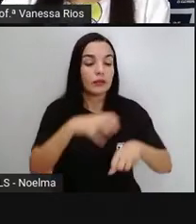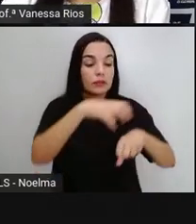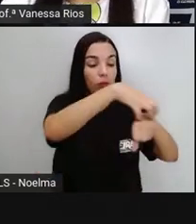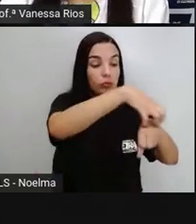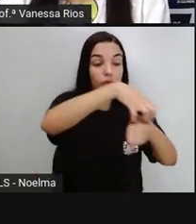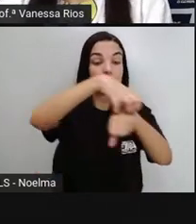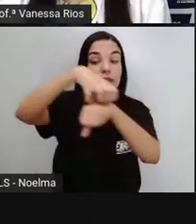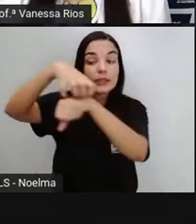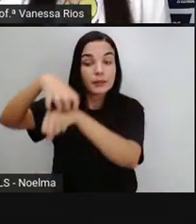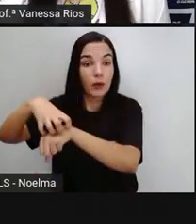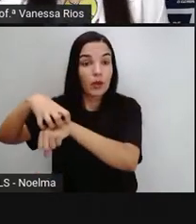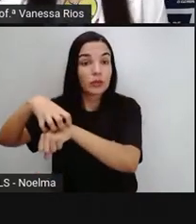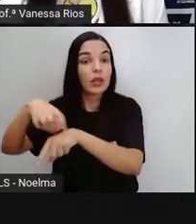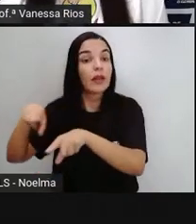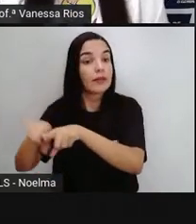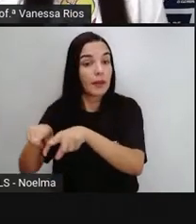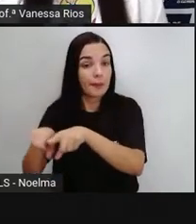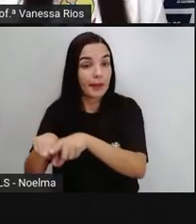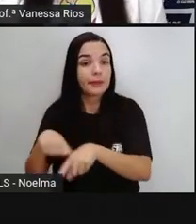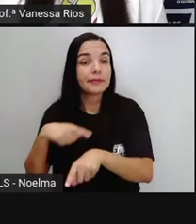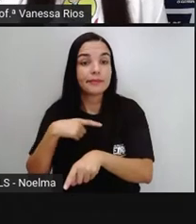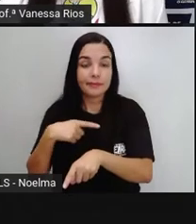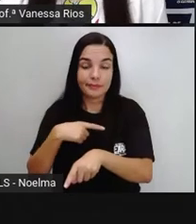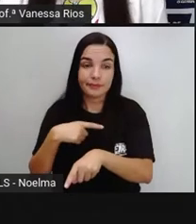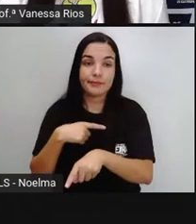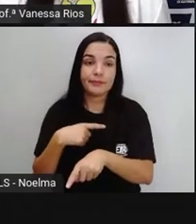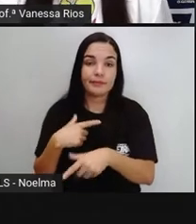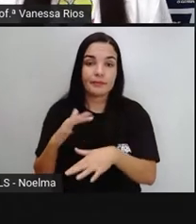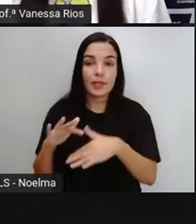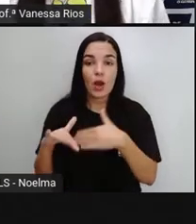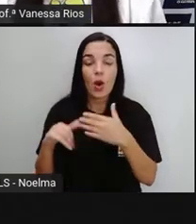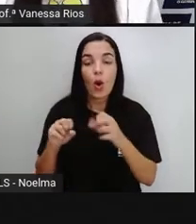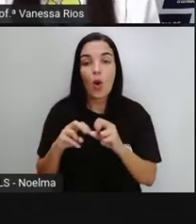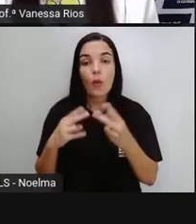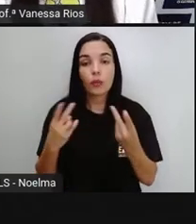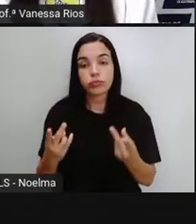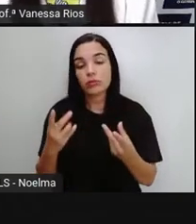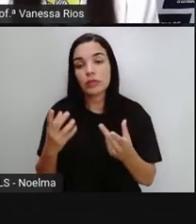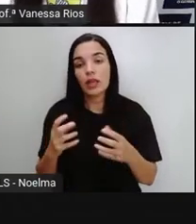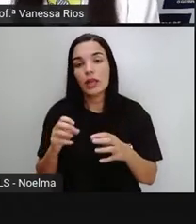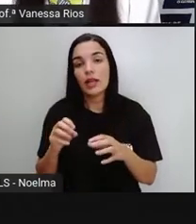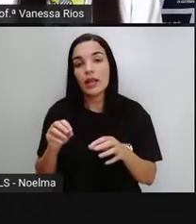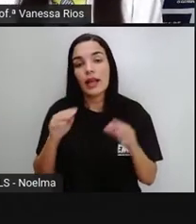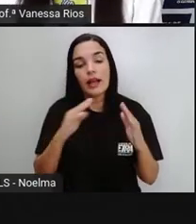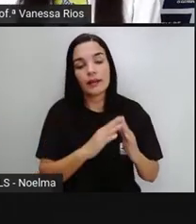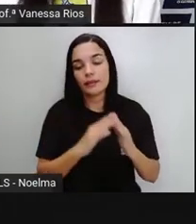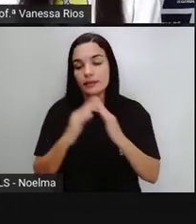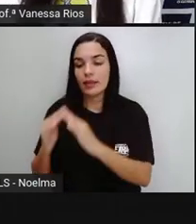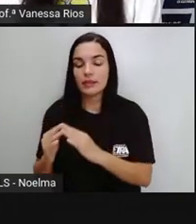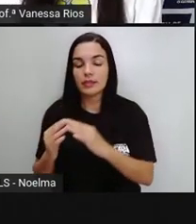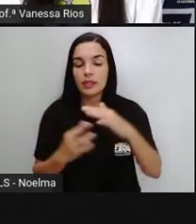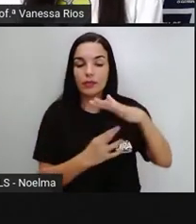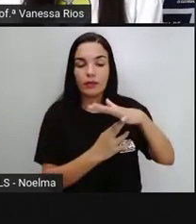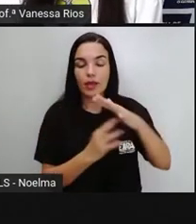nas feiras. Ou de repente contaminados no próprio processo de transporte aí para a nossa casa.